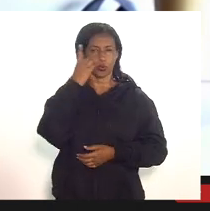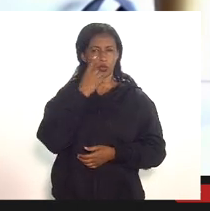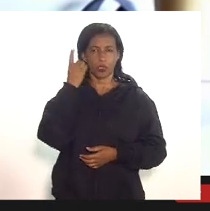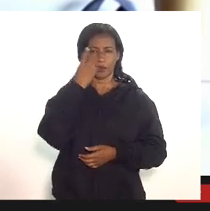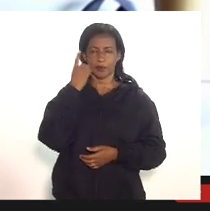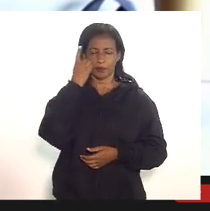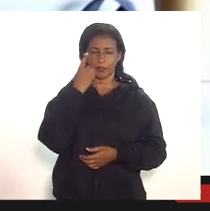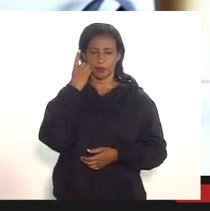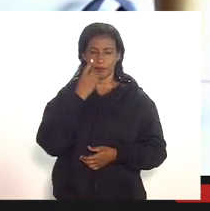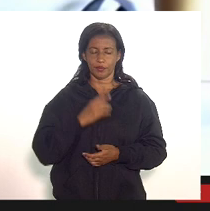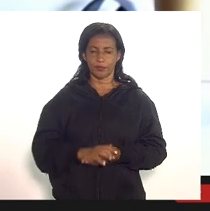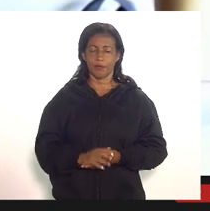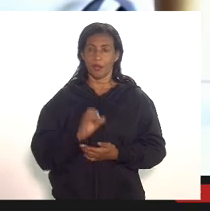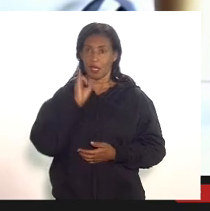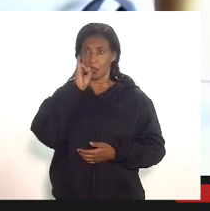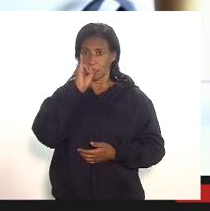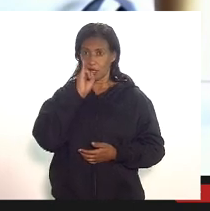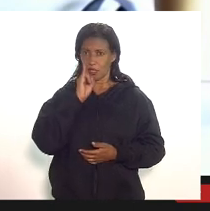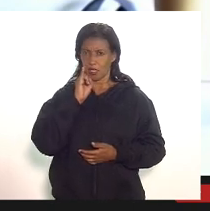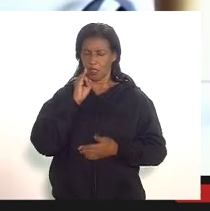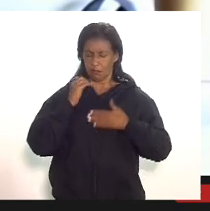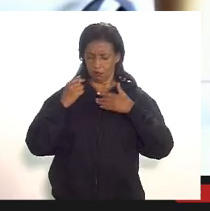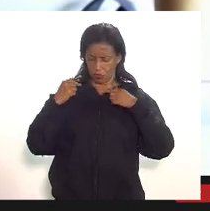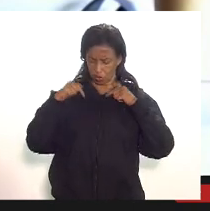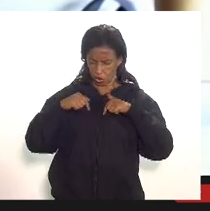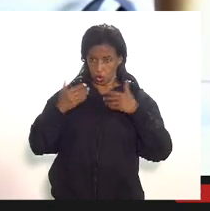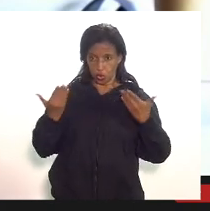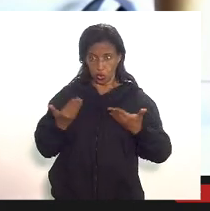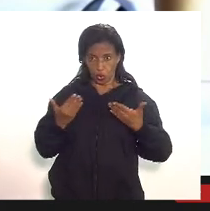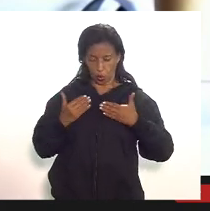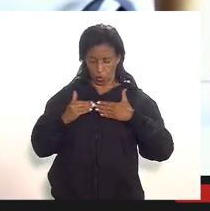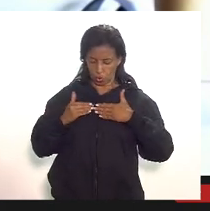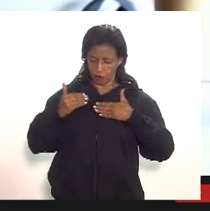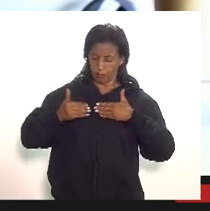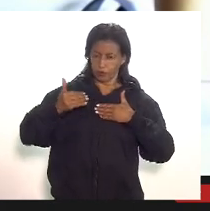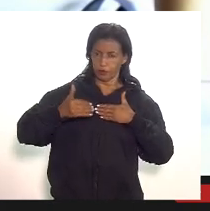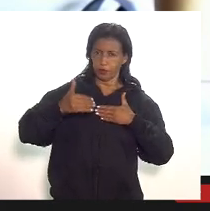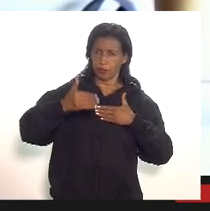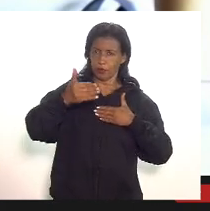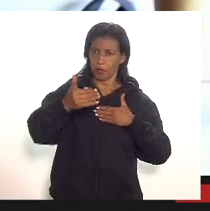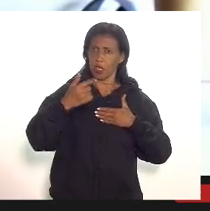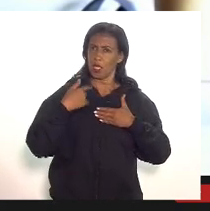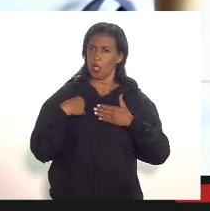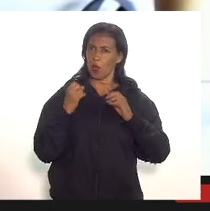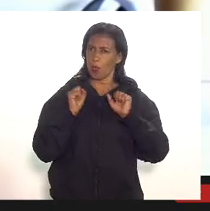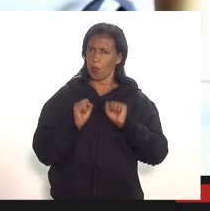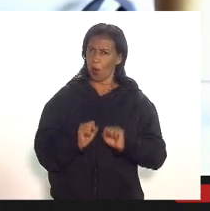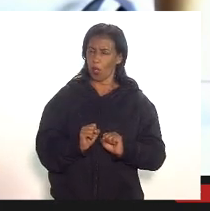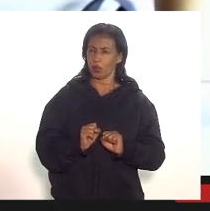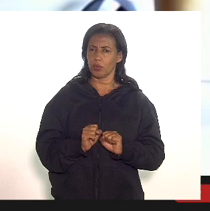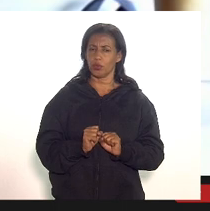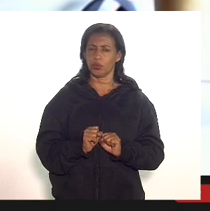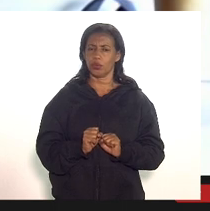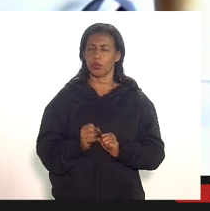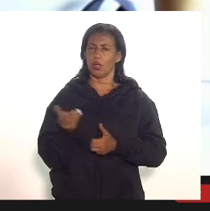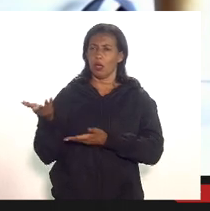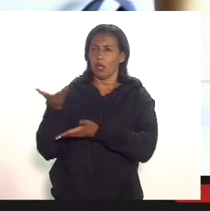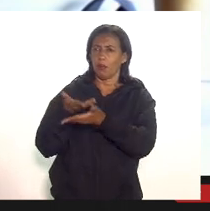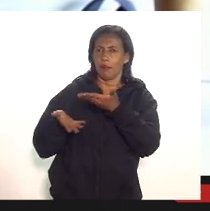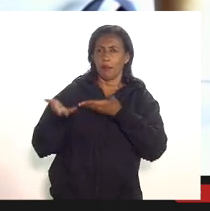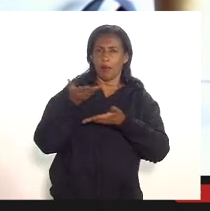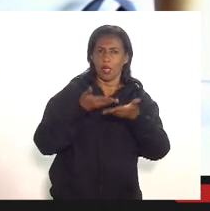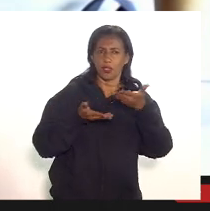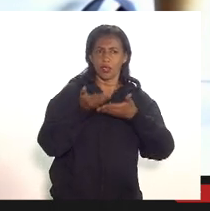se daqui para frente eu posso autorizar também a participar